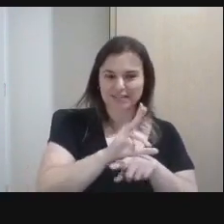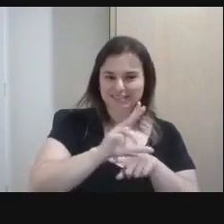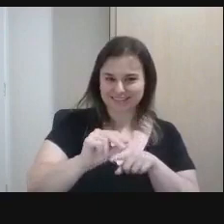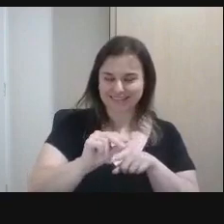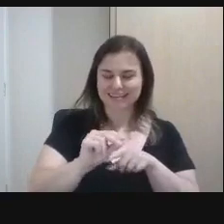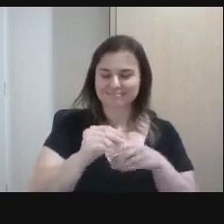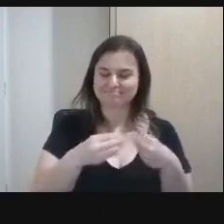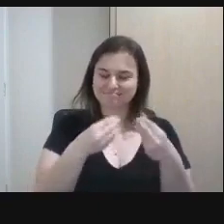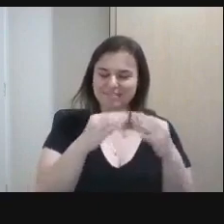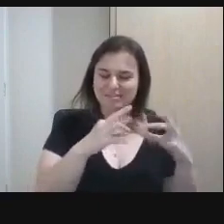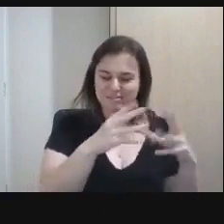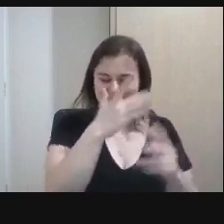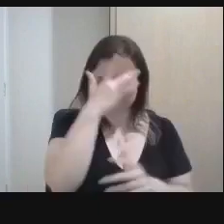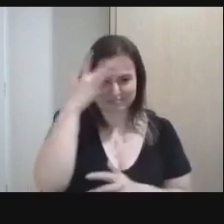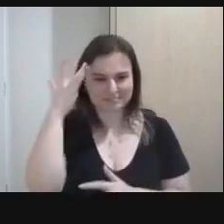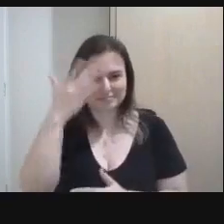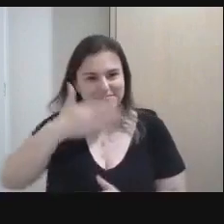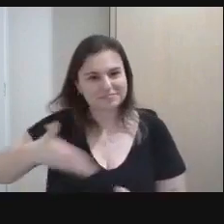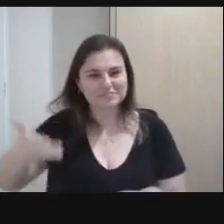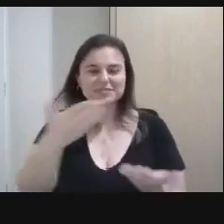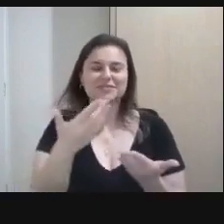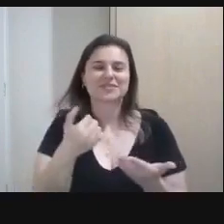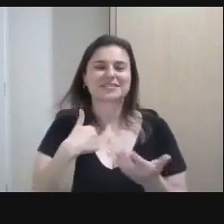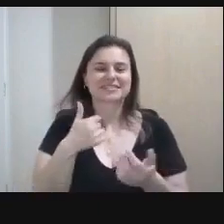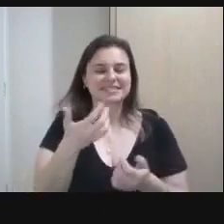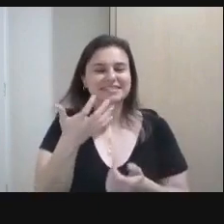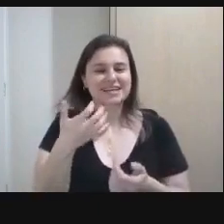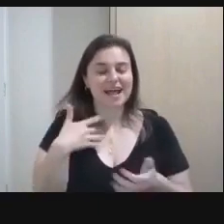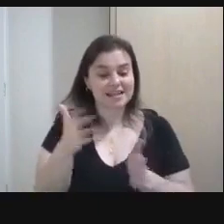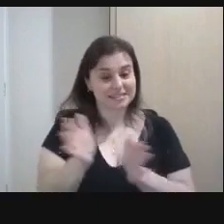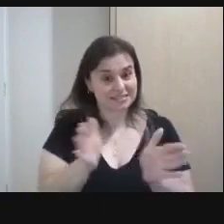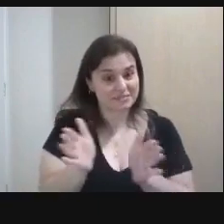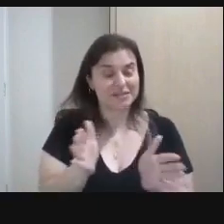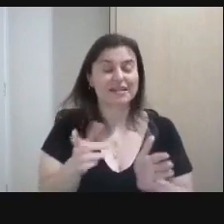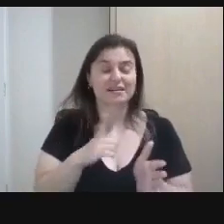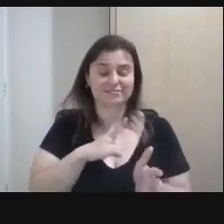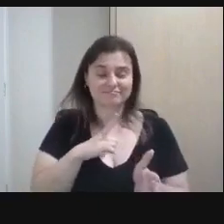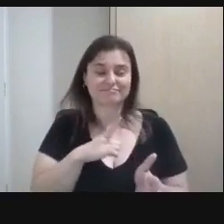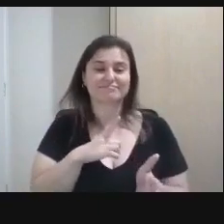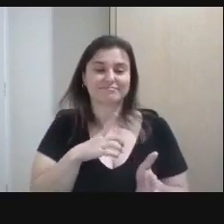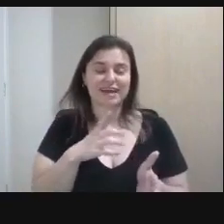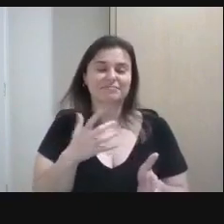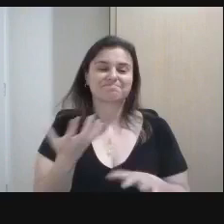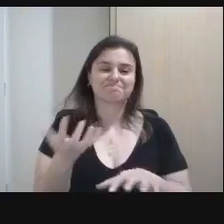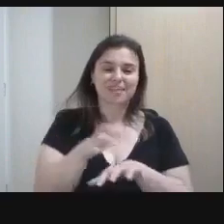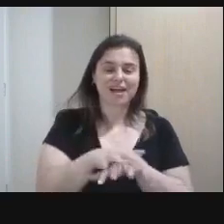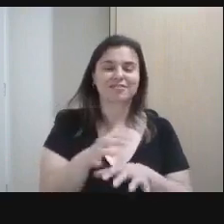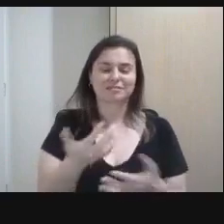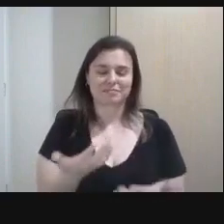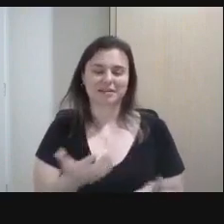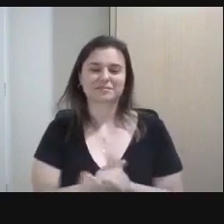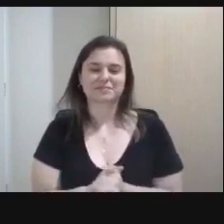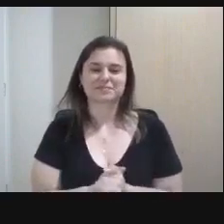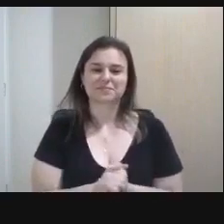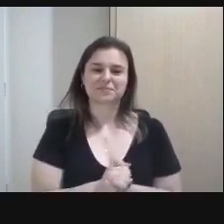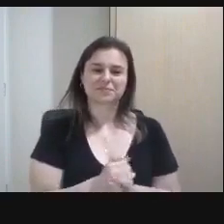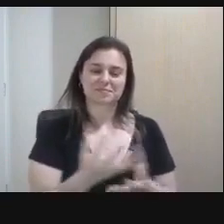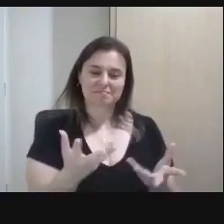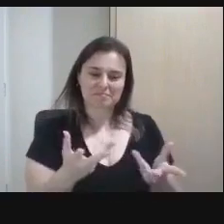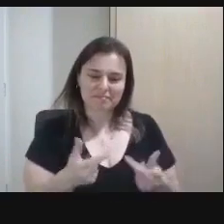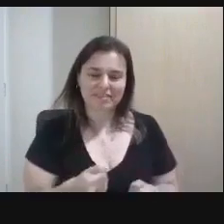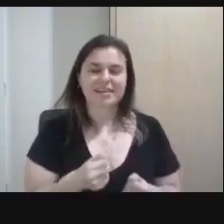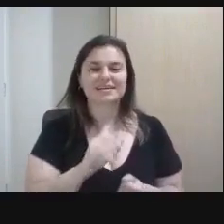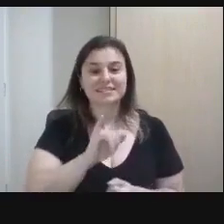todo mundo Para todos vocês Com muita acessibilidade Com muito acolhimento E a gente vai conversando Quaisquer outras dúvidas